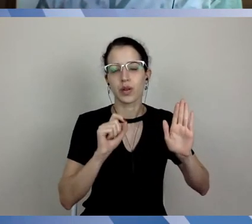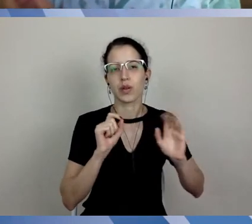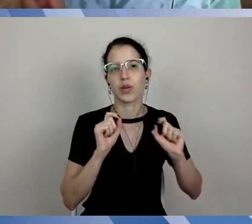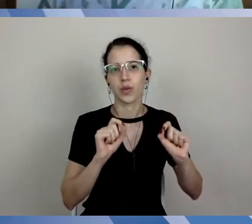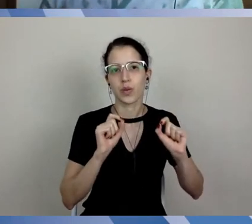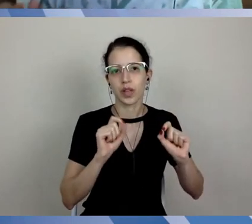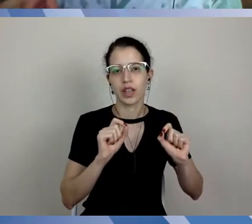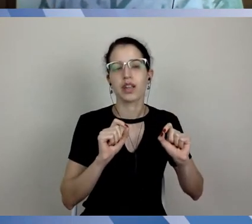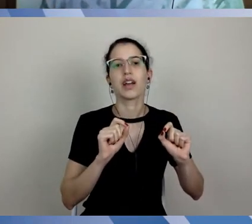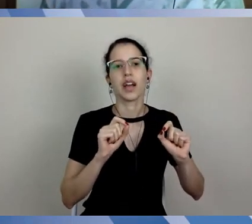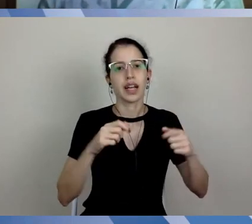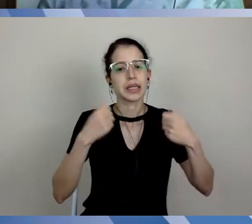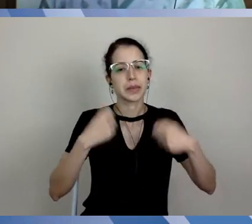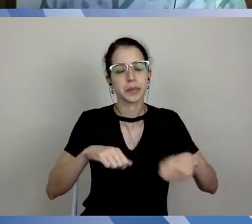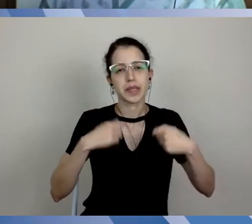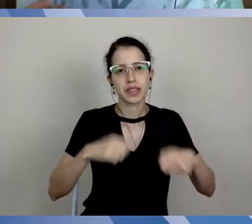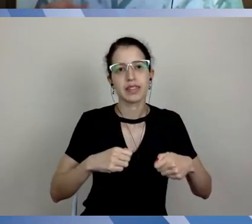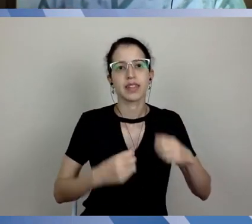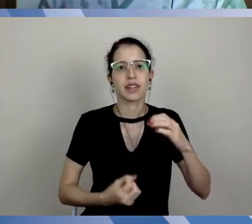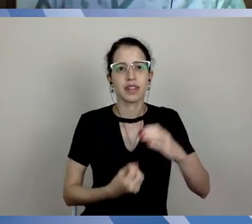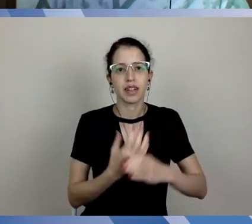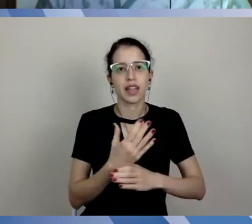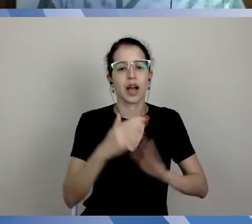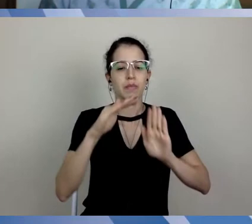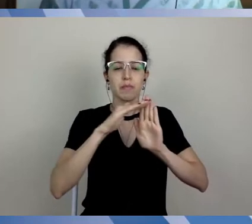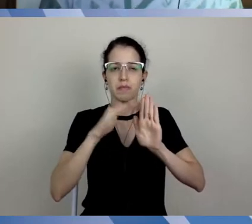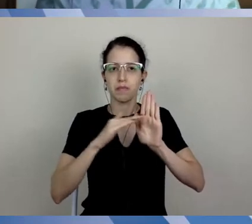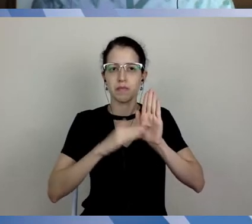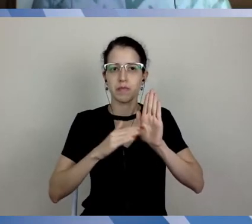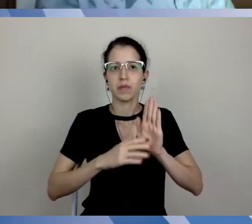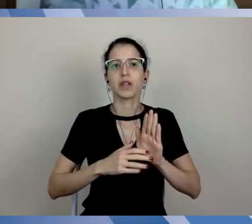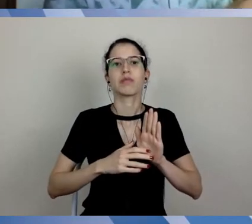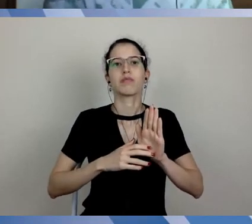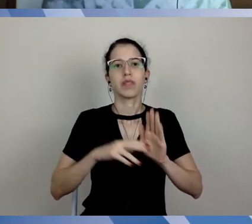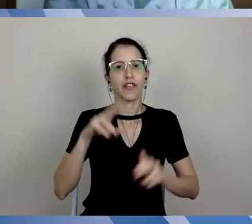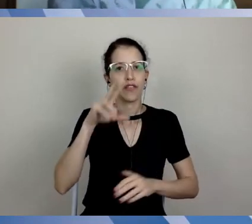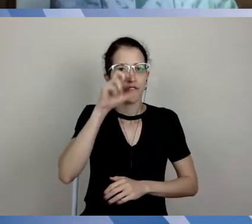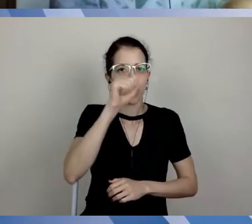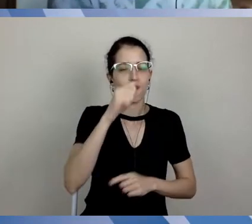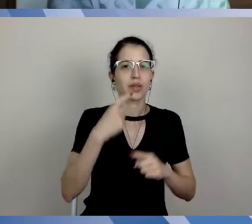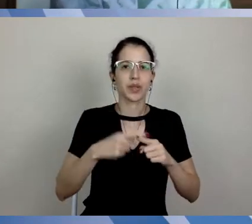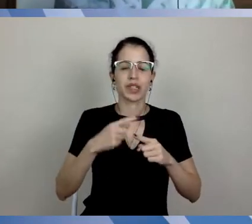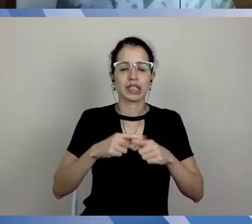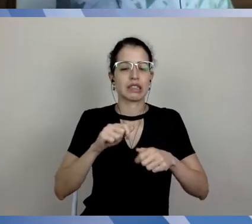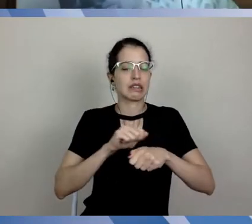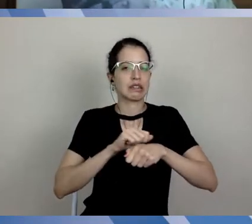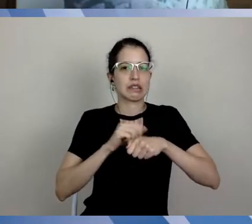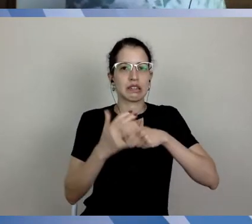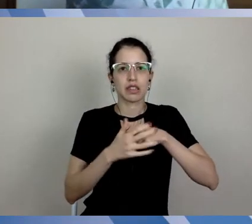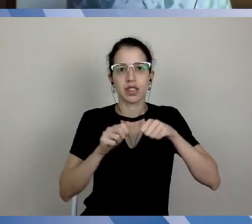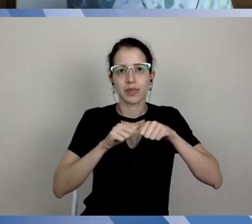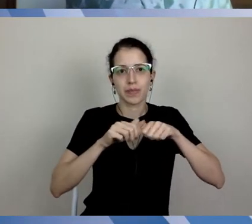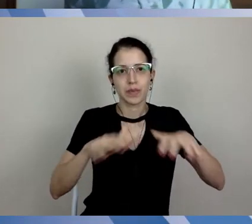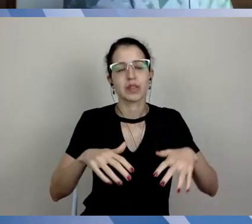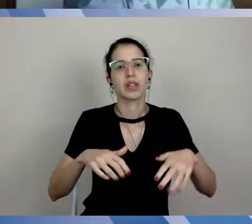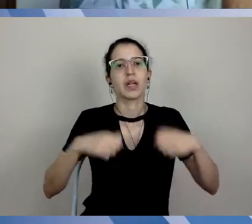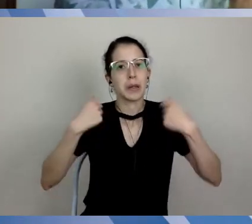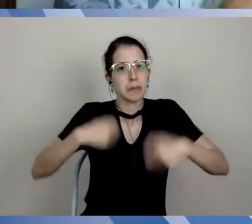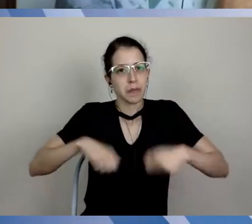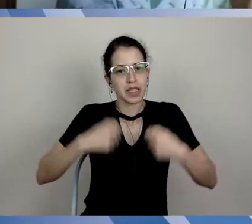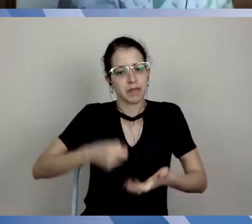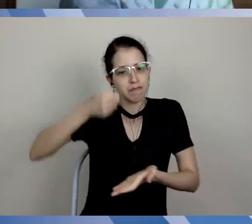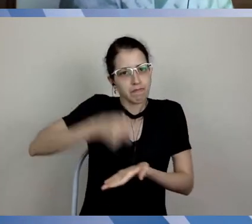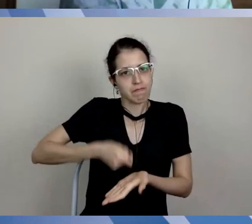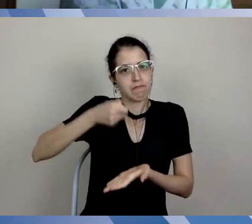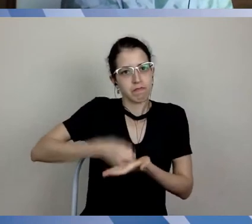sabia que a pandemia, neste momento, ia exigir muito mais do que era possível operacionalmente àquele comitê. A